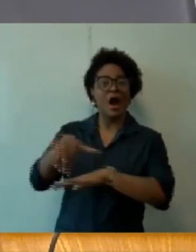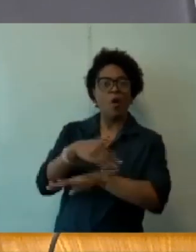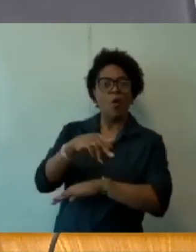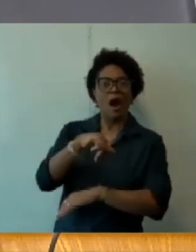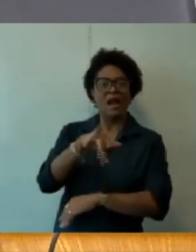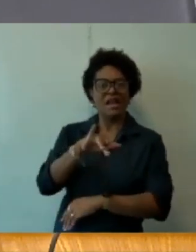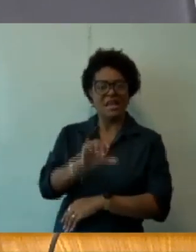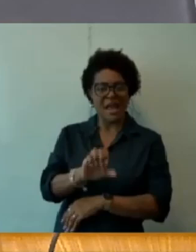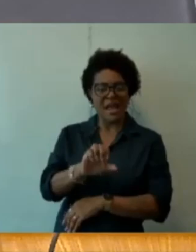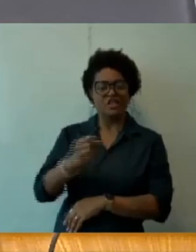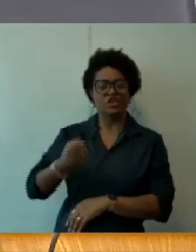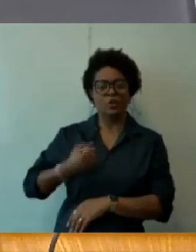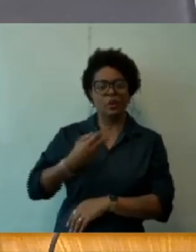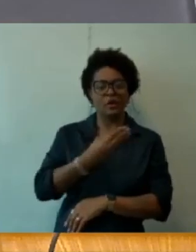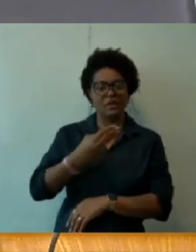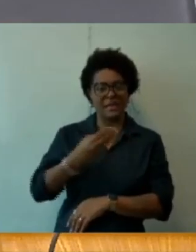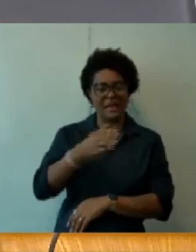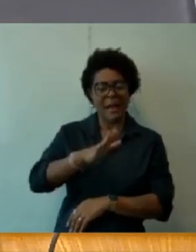Fernão Dias.